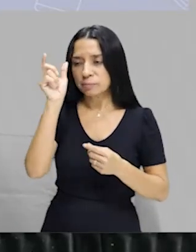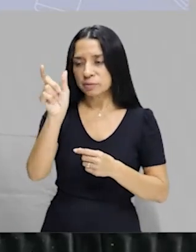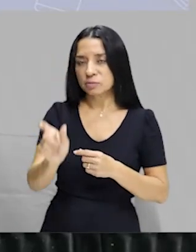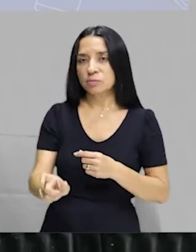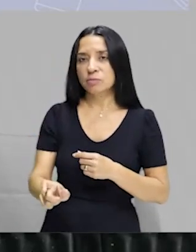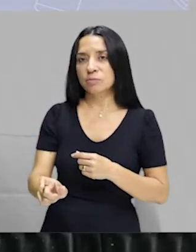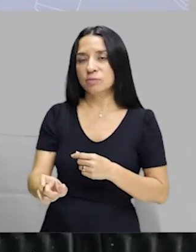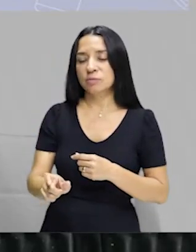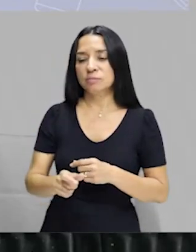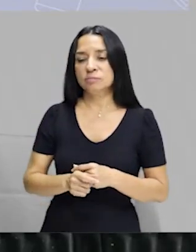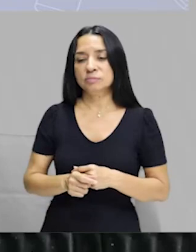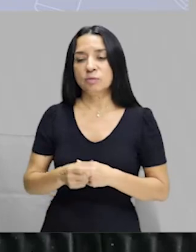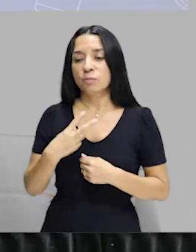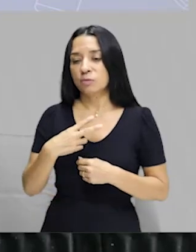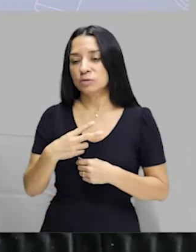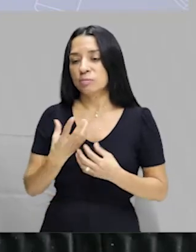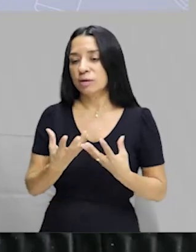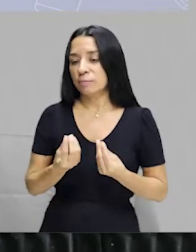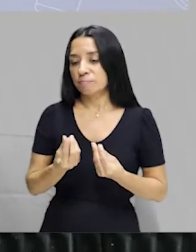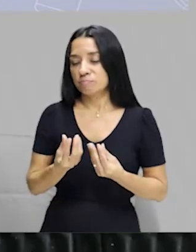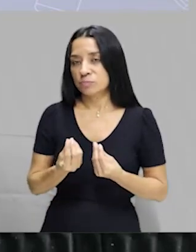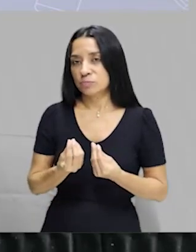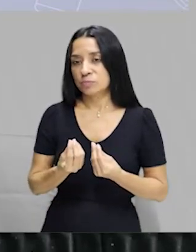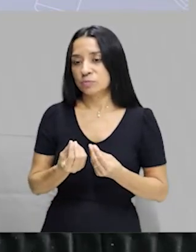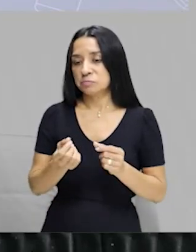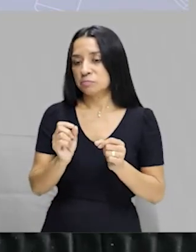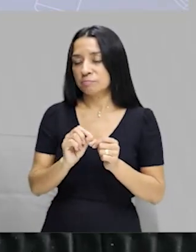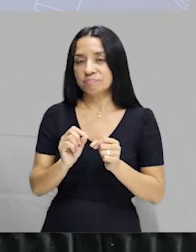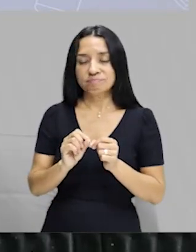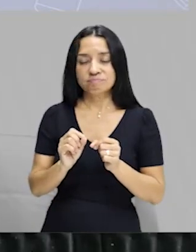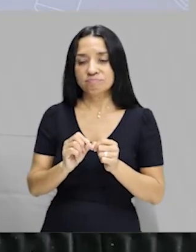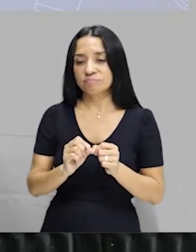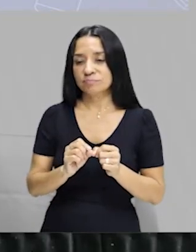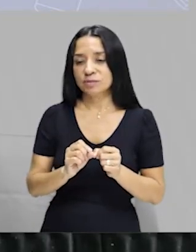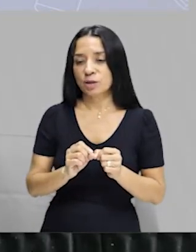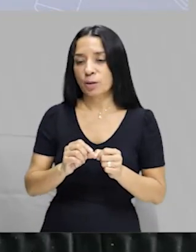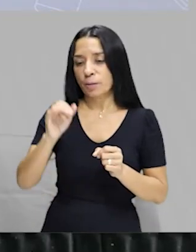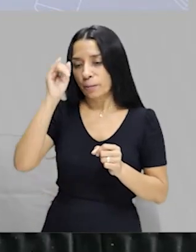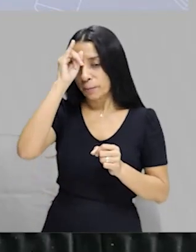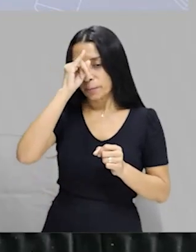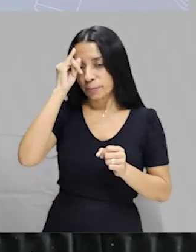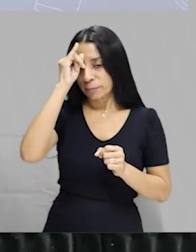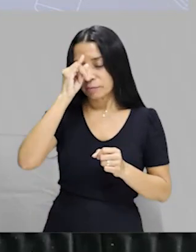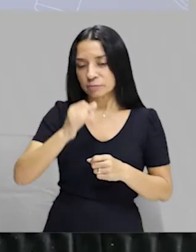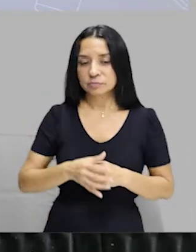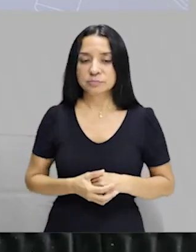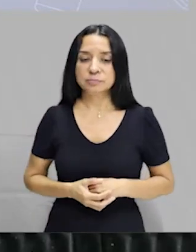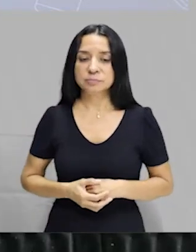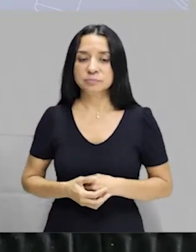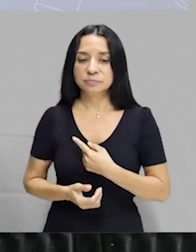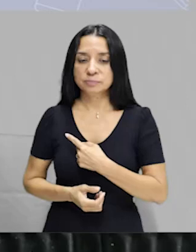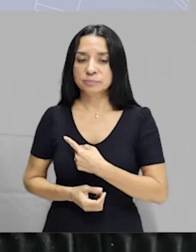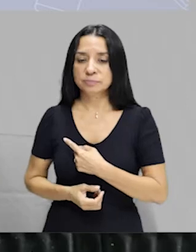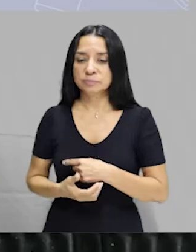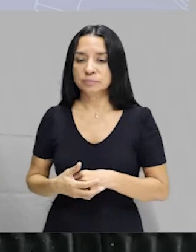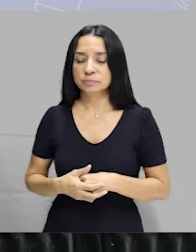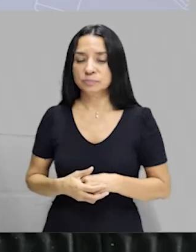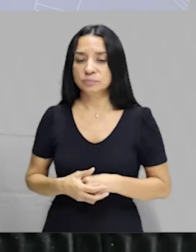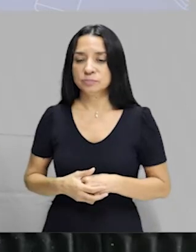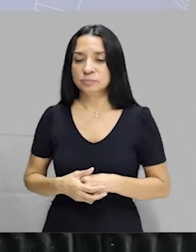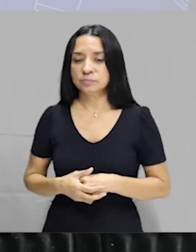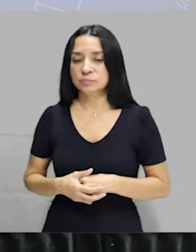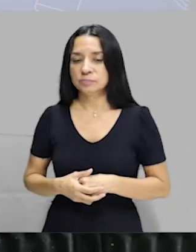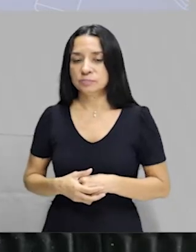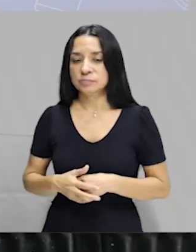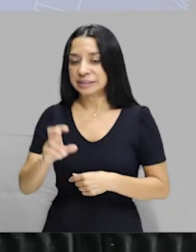E não se pode amar demasiado para não fazer besteira, né? Então, vamos lá. Tu ama ou